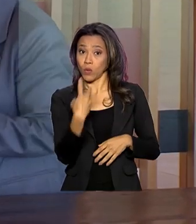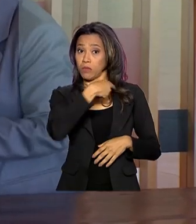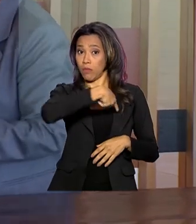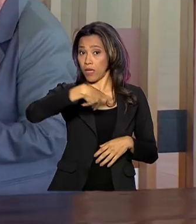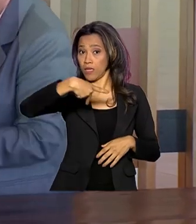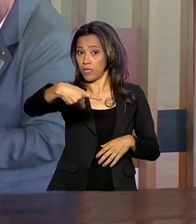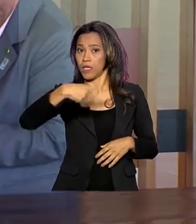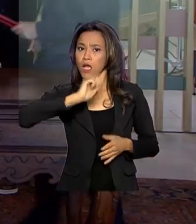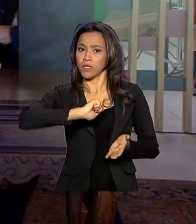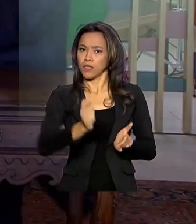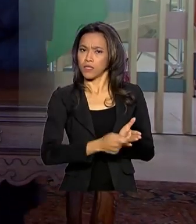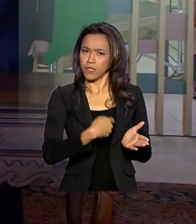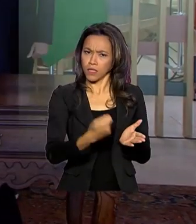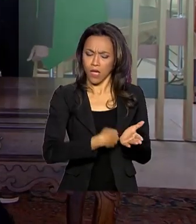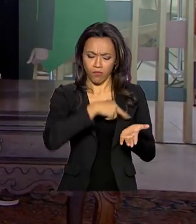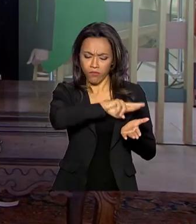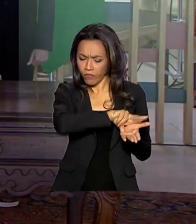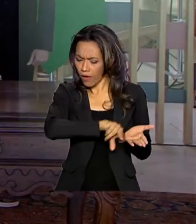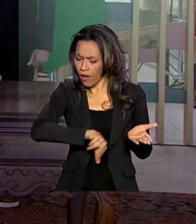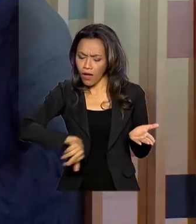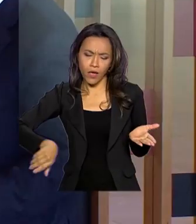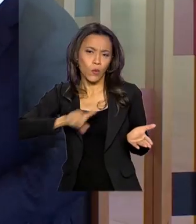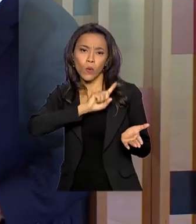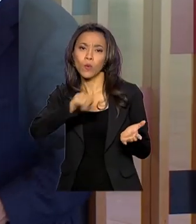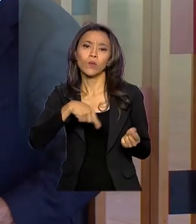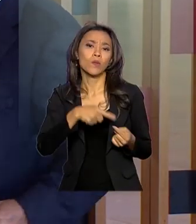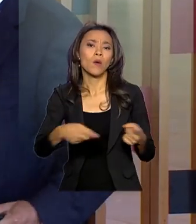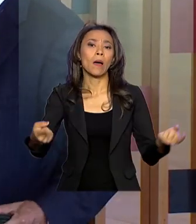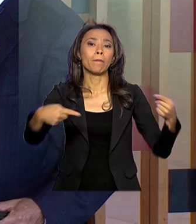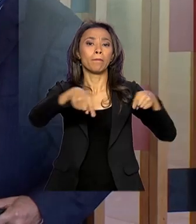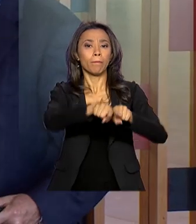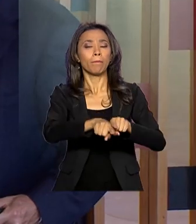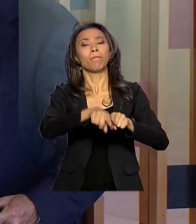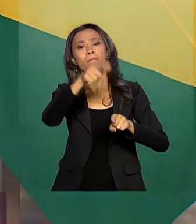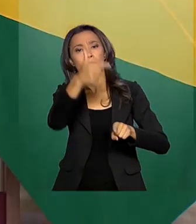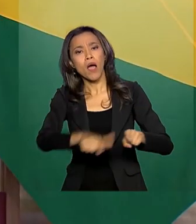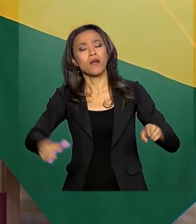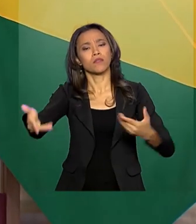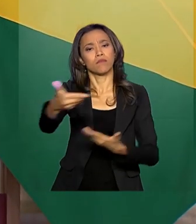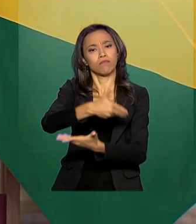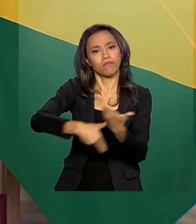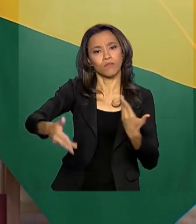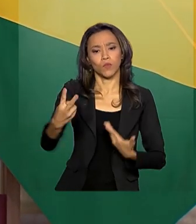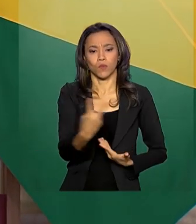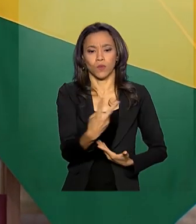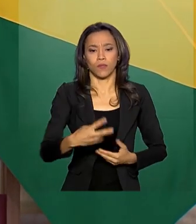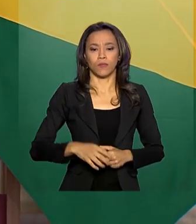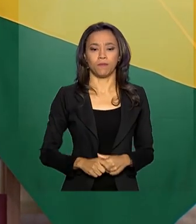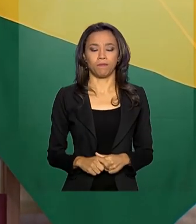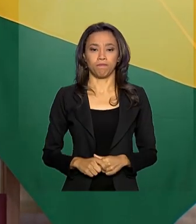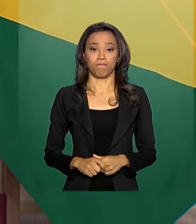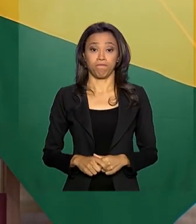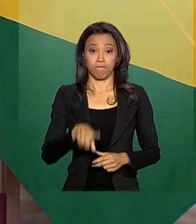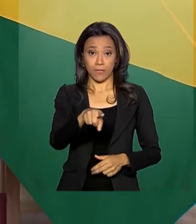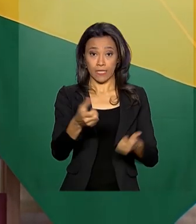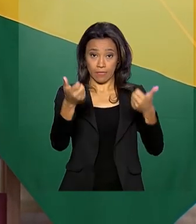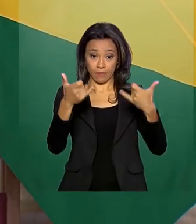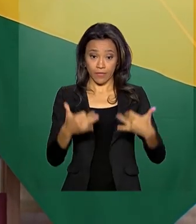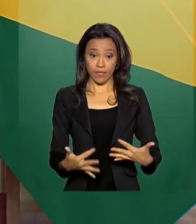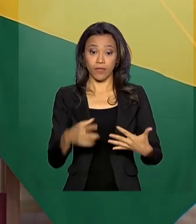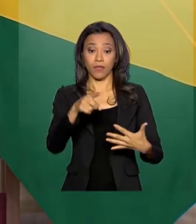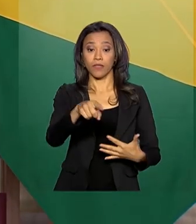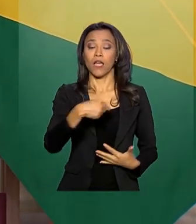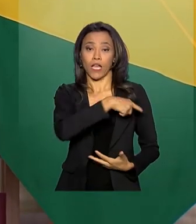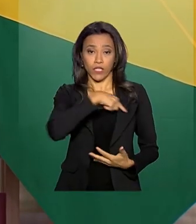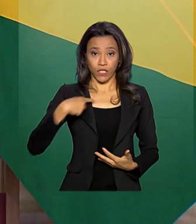diversos acordos que ampliam as parcerias entre Brasil e China. A China é o nosso primeiro